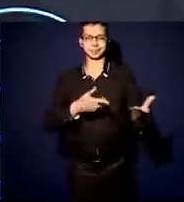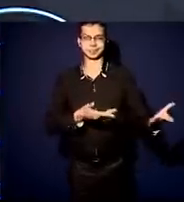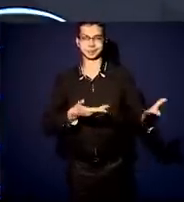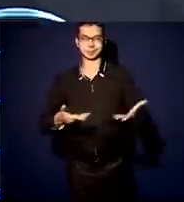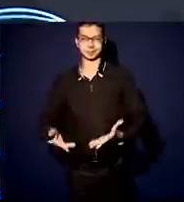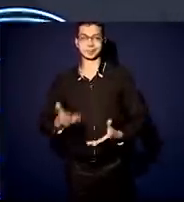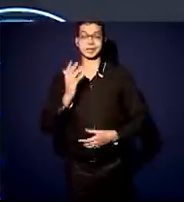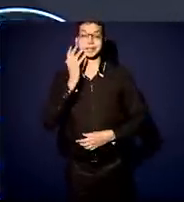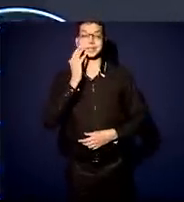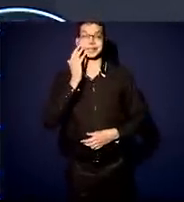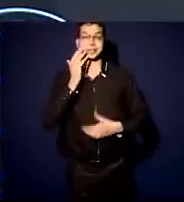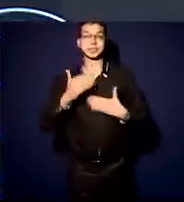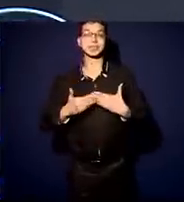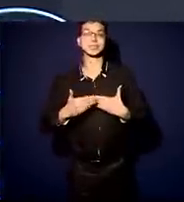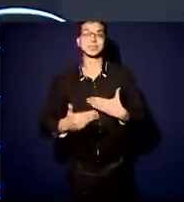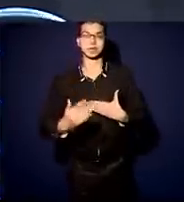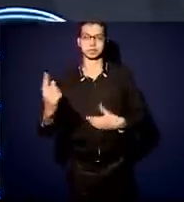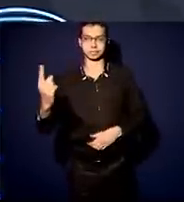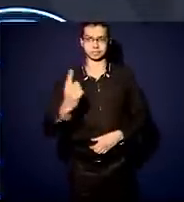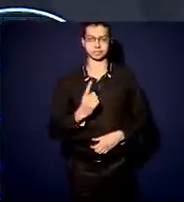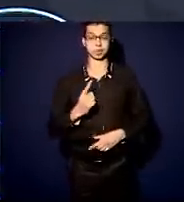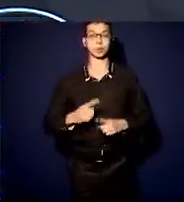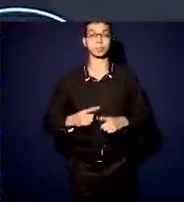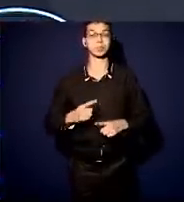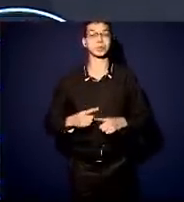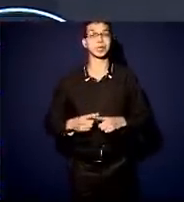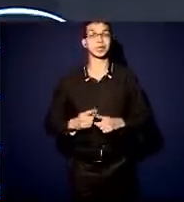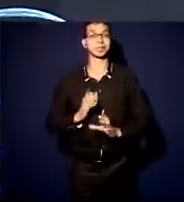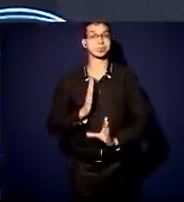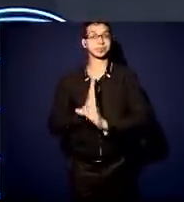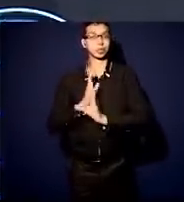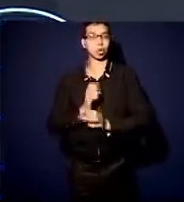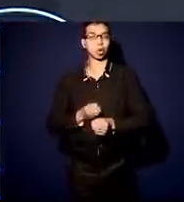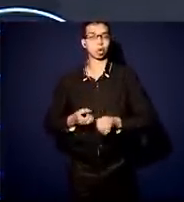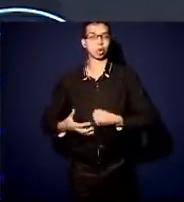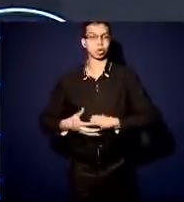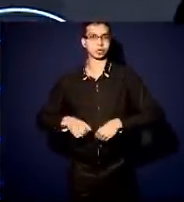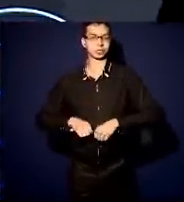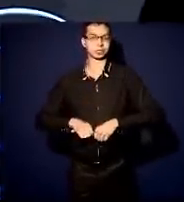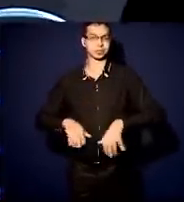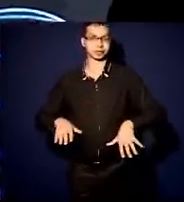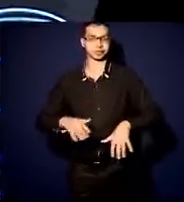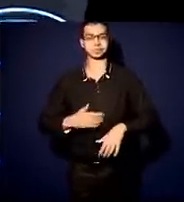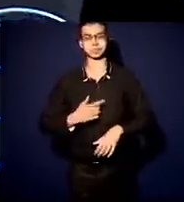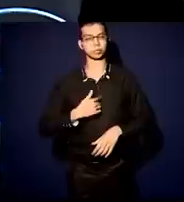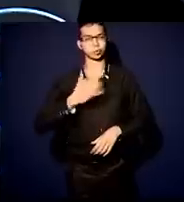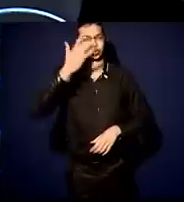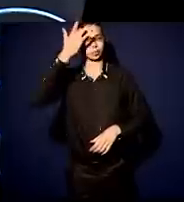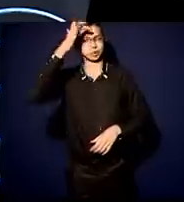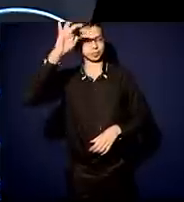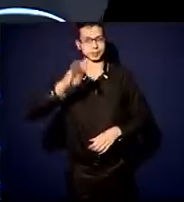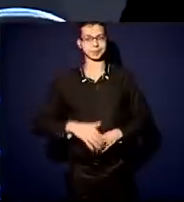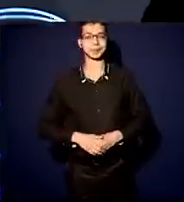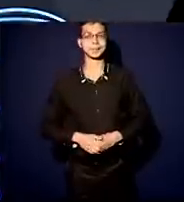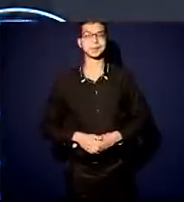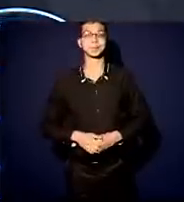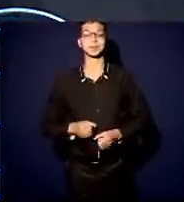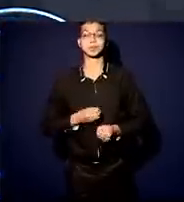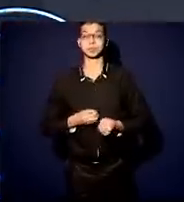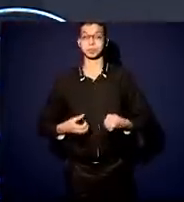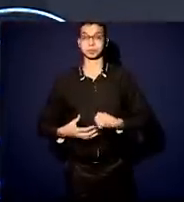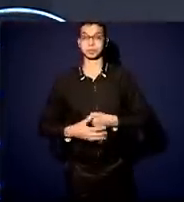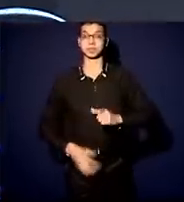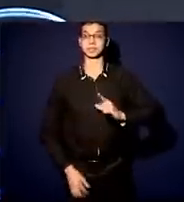vai estar por vídeo, que está diagnosticado com Covid. Então, que eu nem sabia mais que tinha Covid, mas,